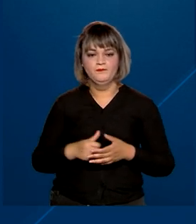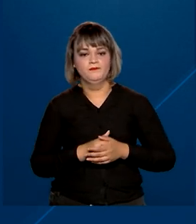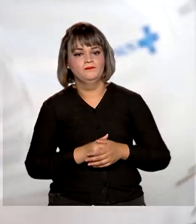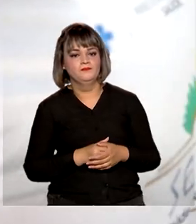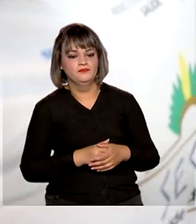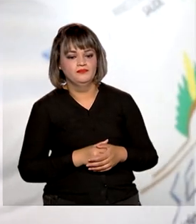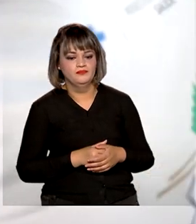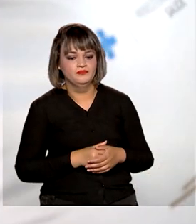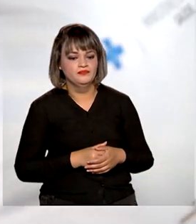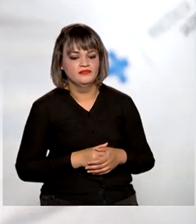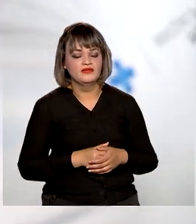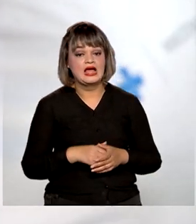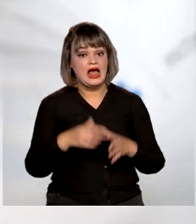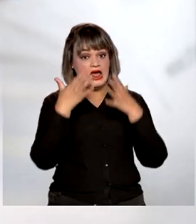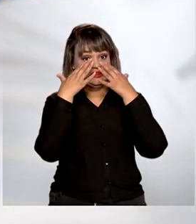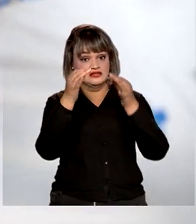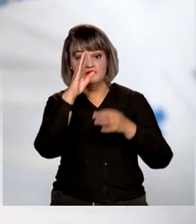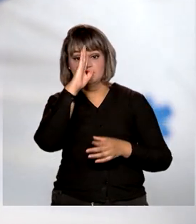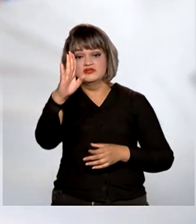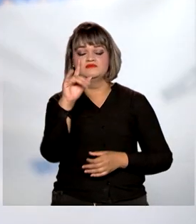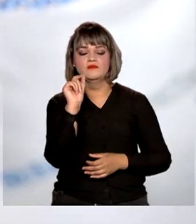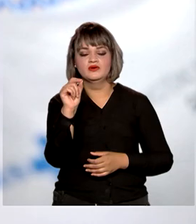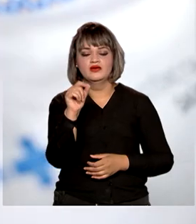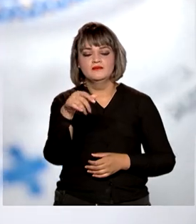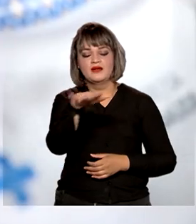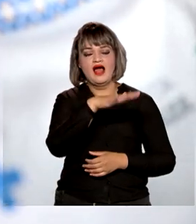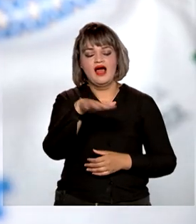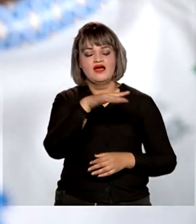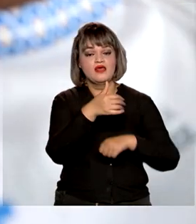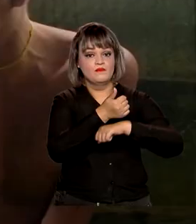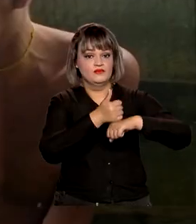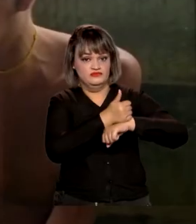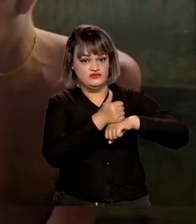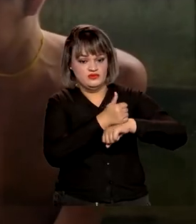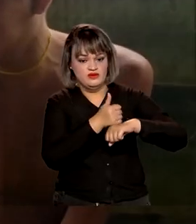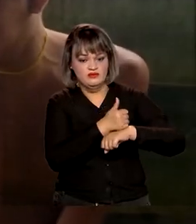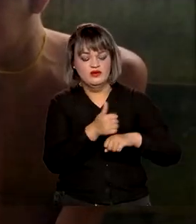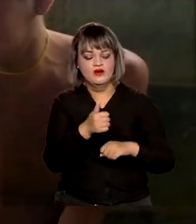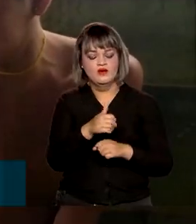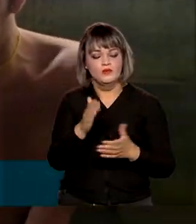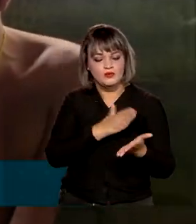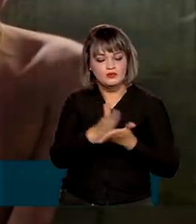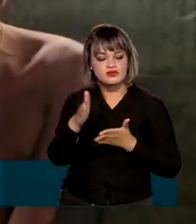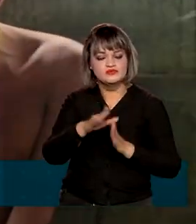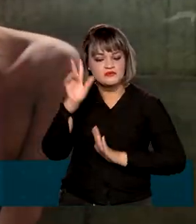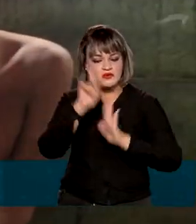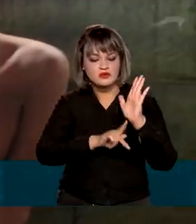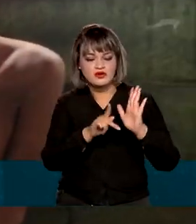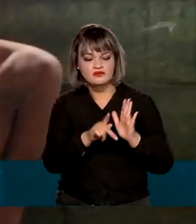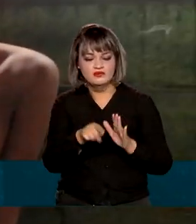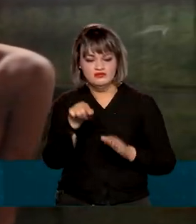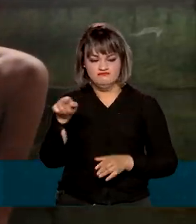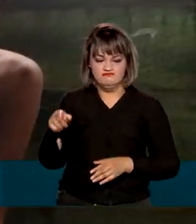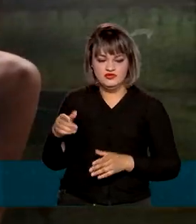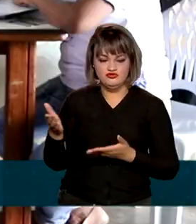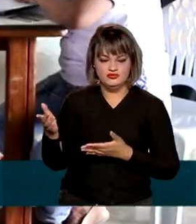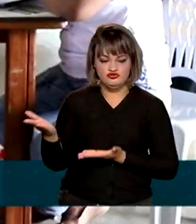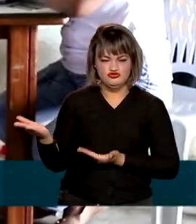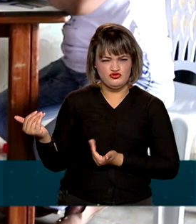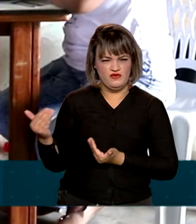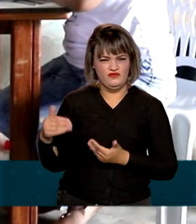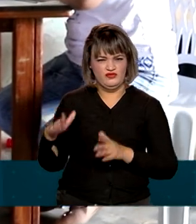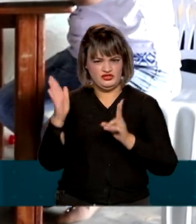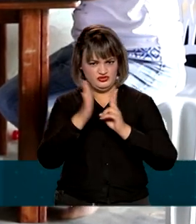andamento. Atenção especial também para o campo profissional, com a implementação do programa Jovens Indígenas.